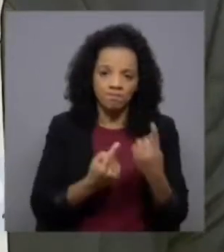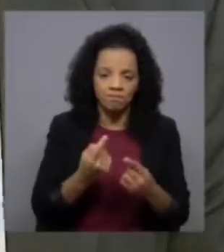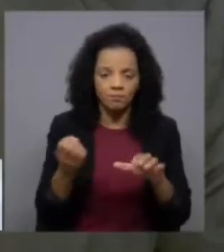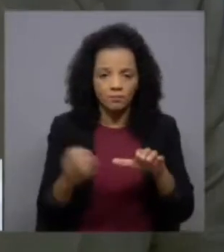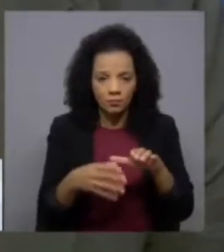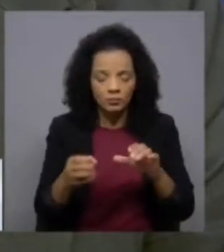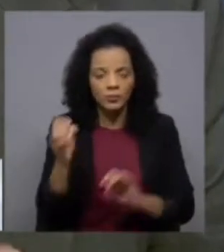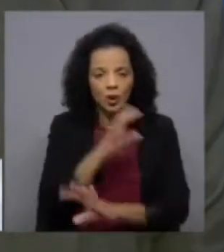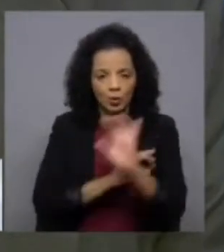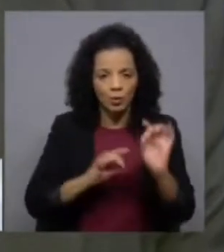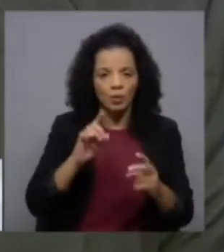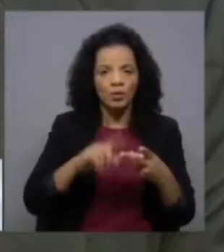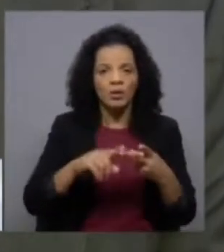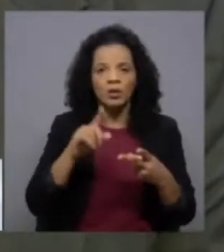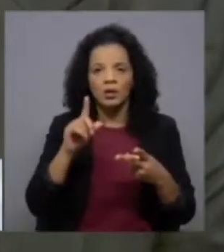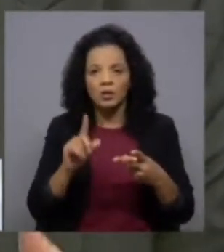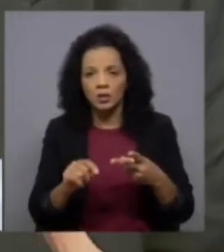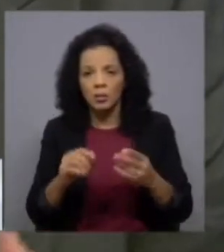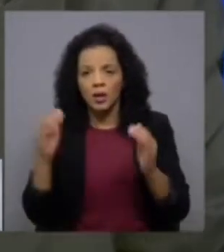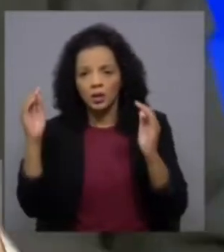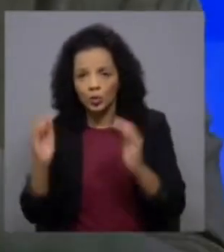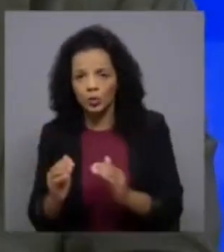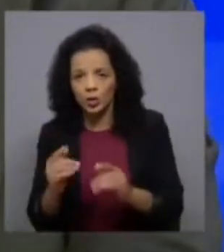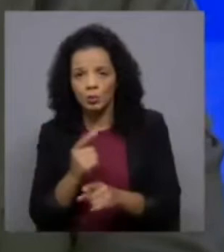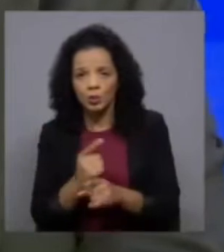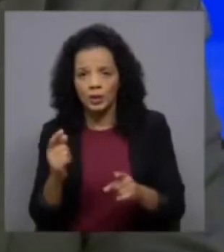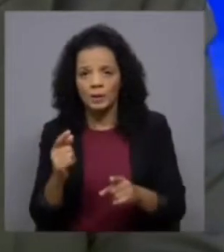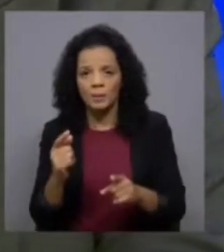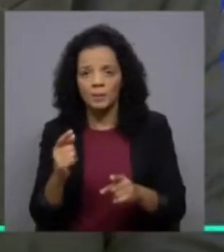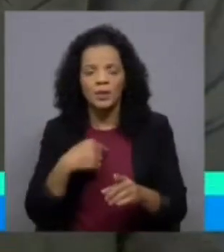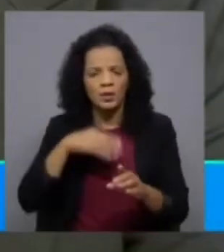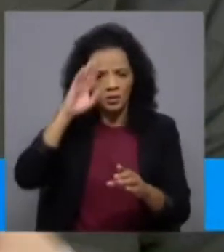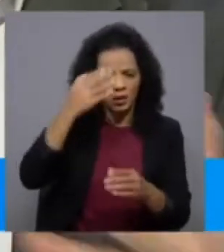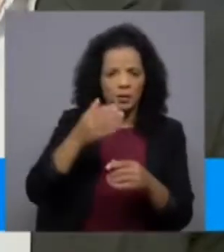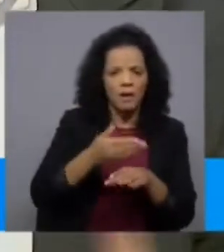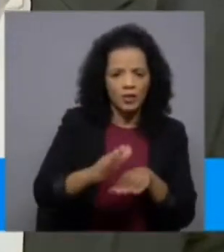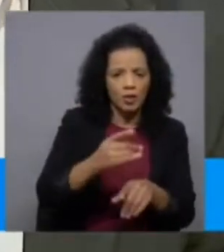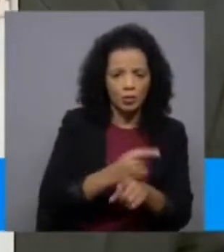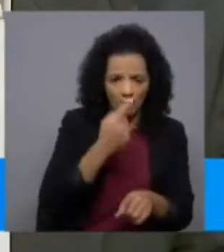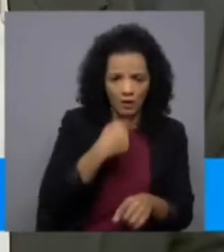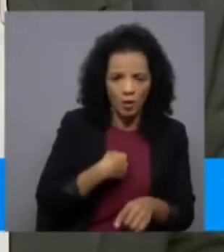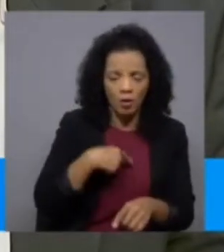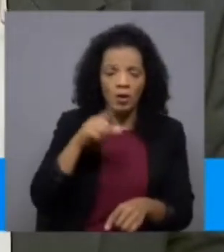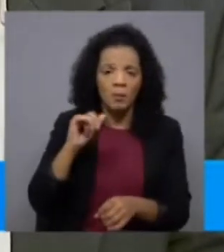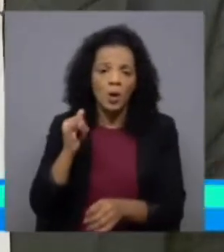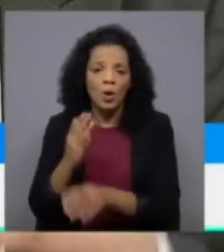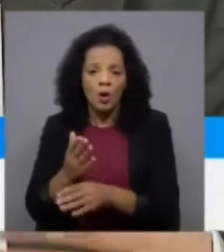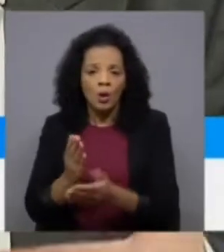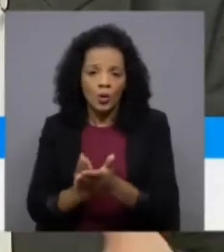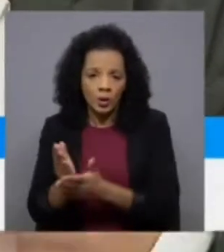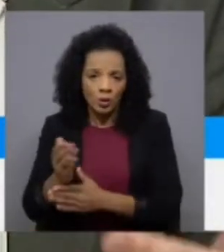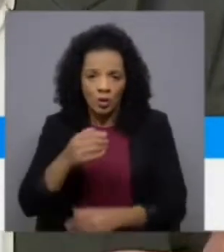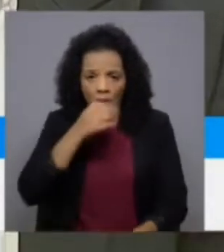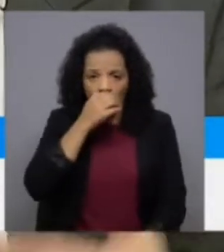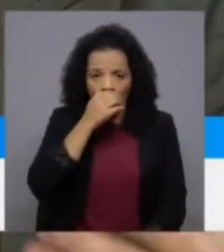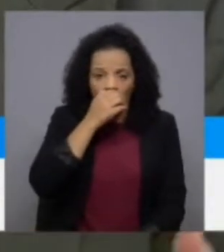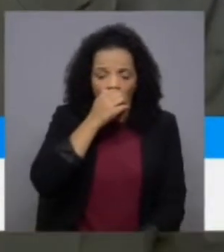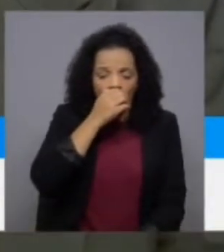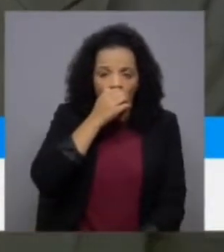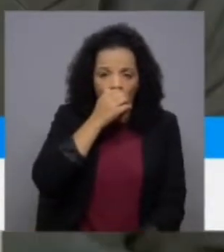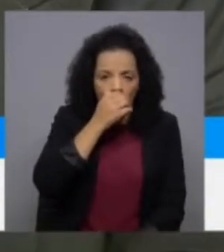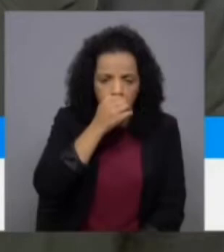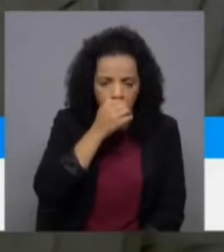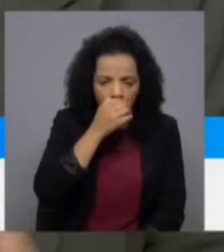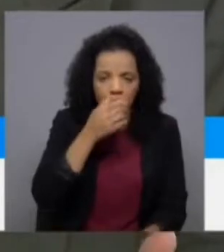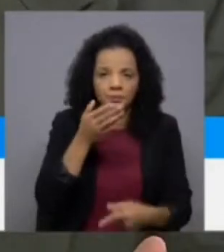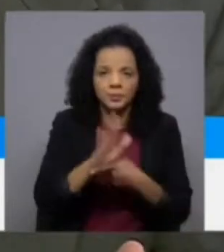europeus e com custos relativamente sabem em vários países foi afastado foi afastado porque falhou e noutros continua noutros territórios como o